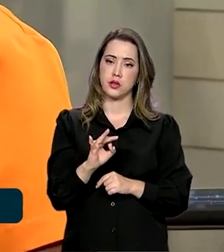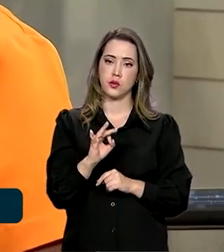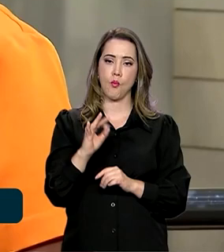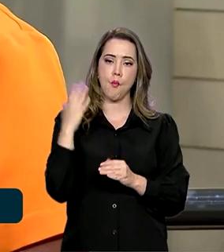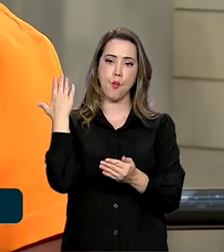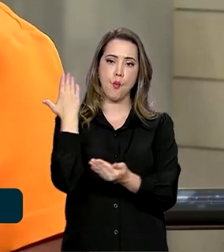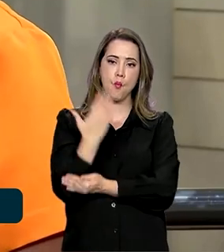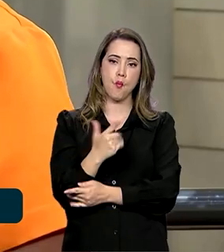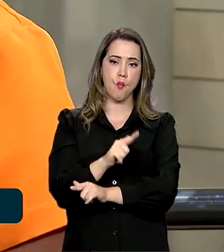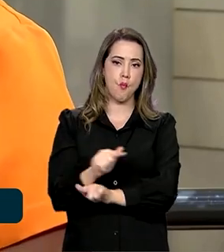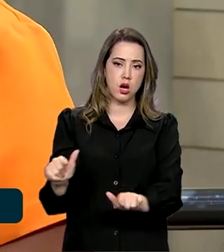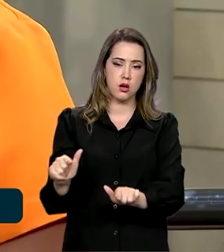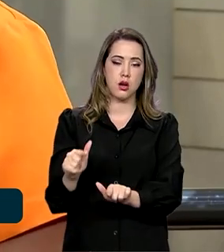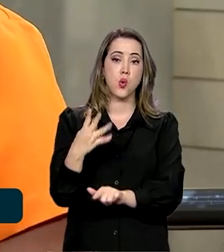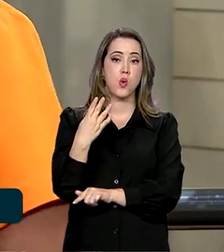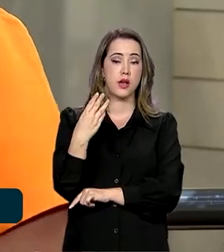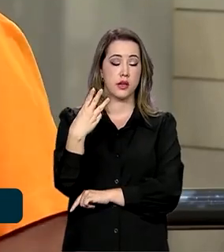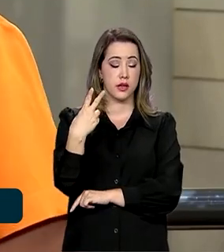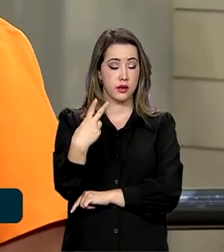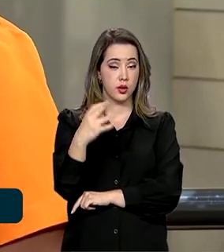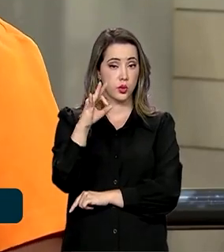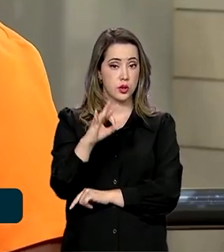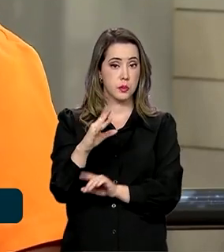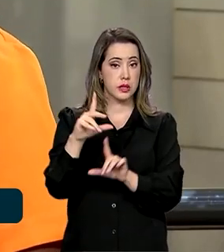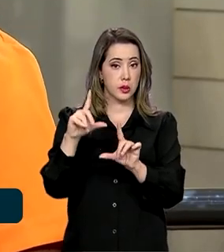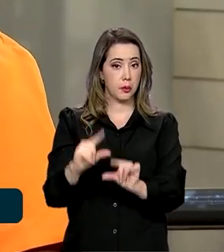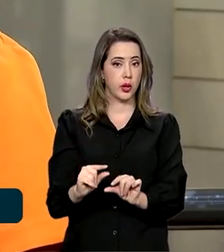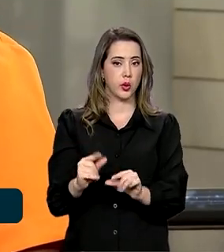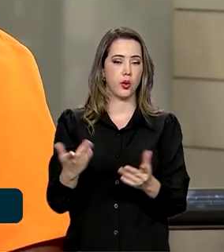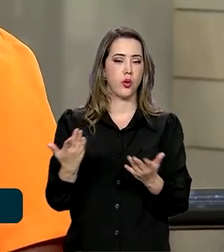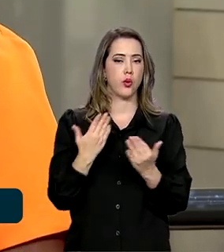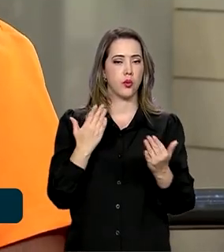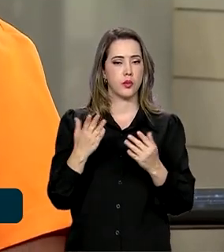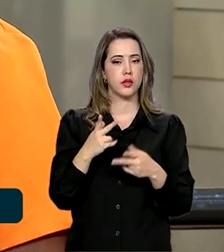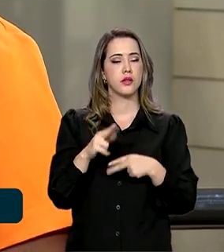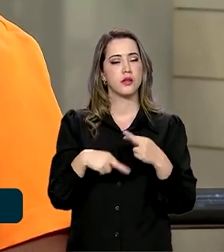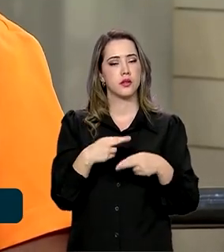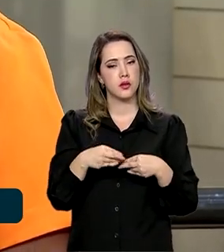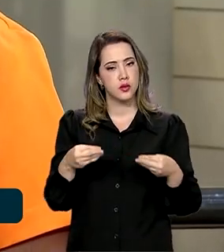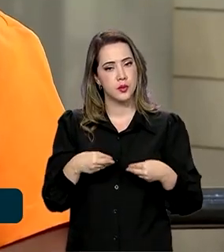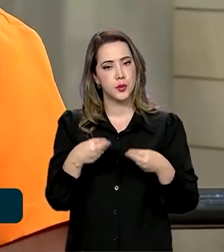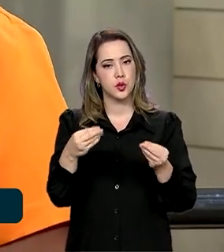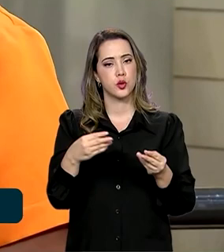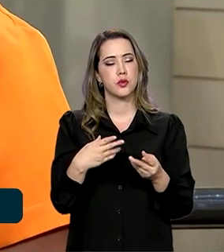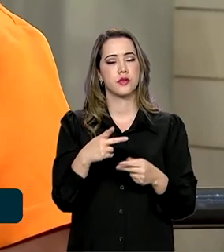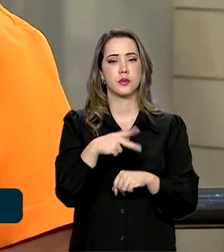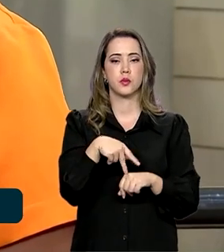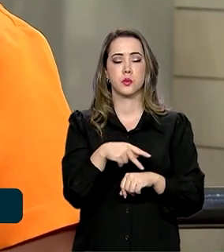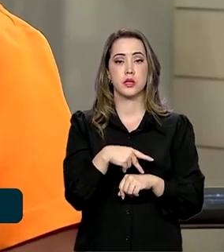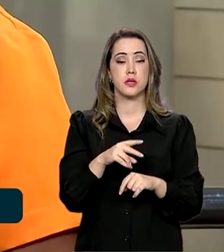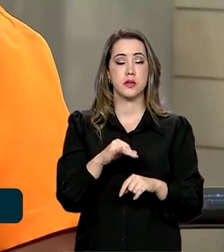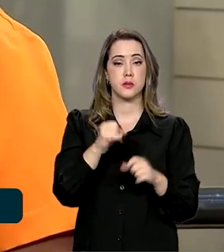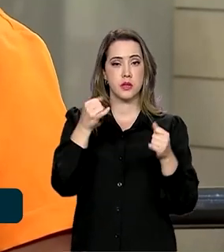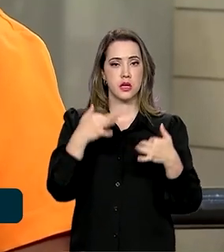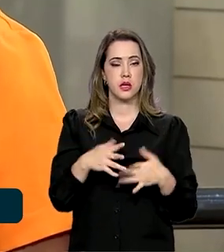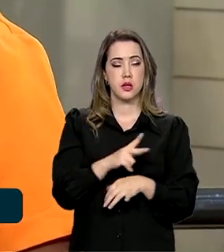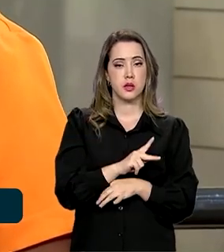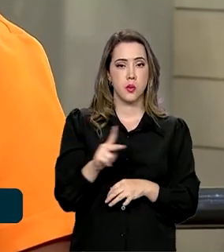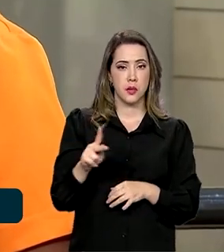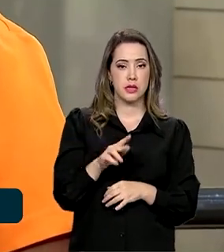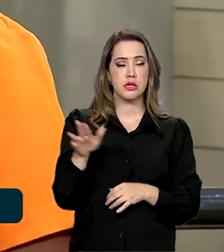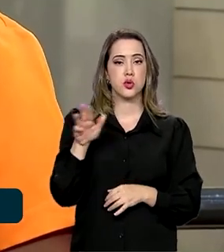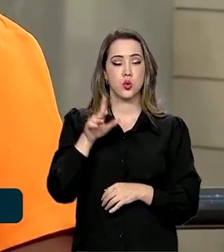desmatamento da floresta amazônica. Esse é o grande presente que a gente está trazendo para a cúpula dos países, dizendo que, se o presidente Lula